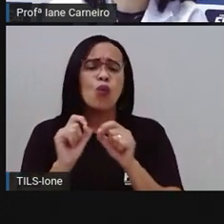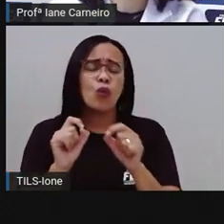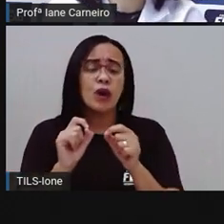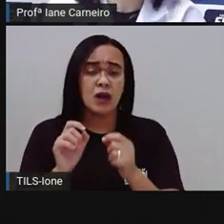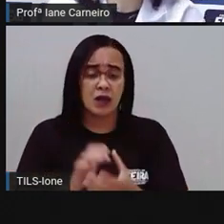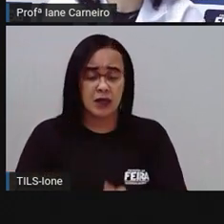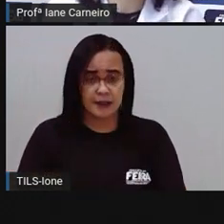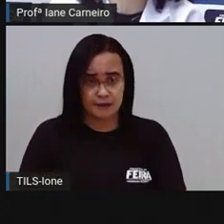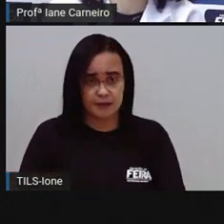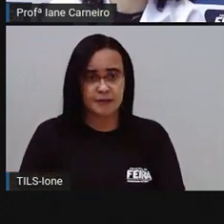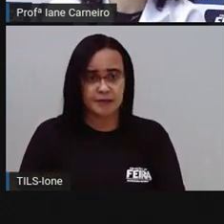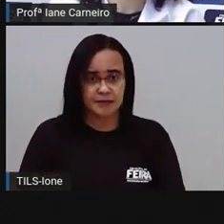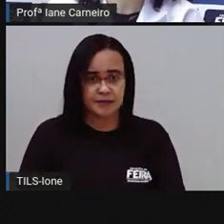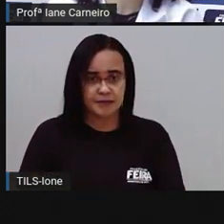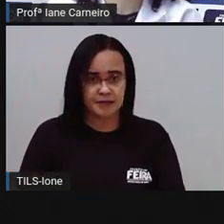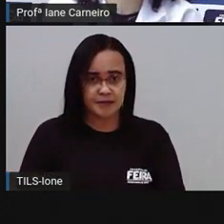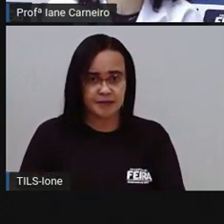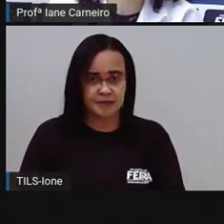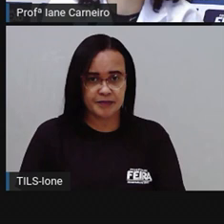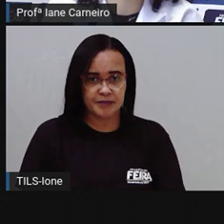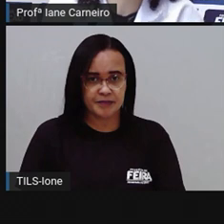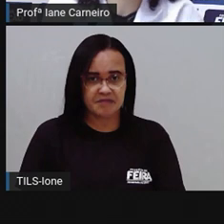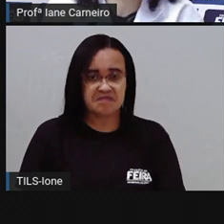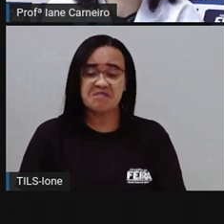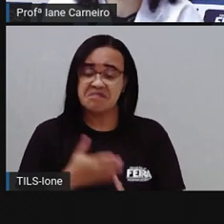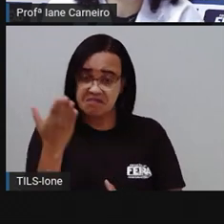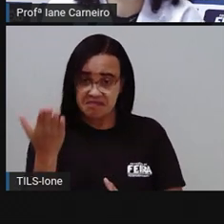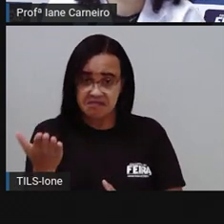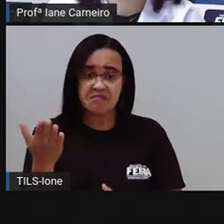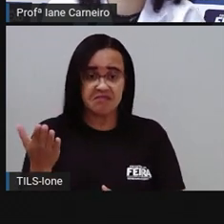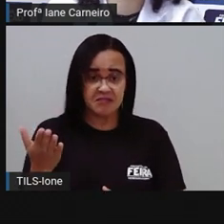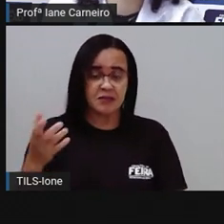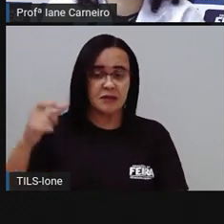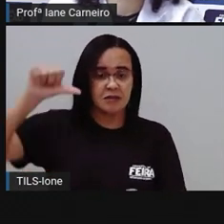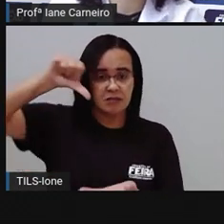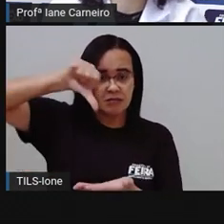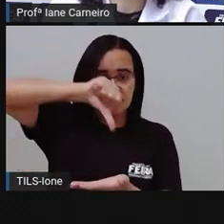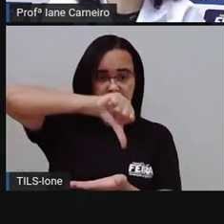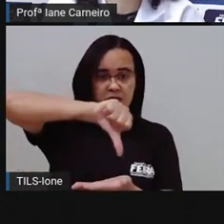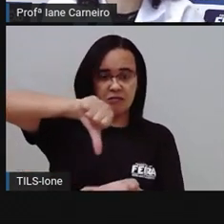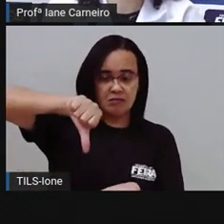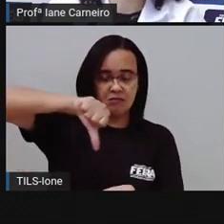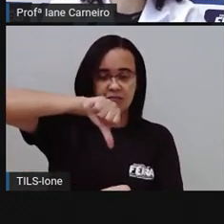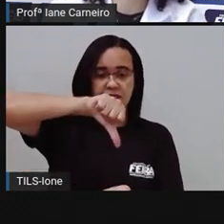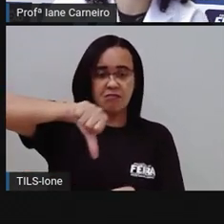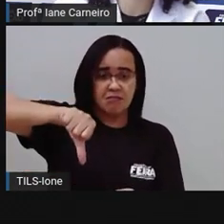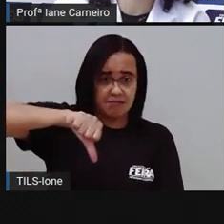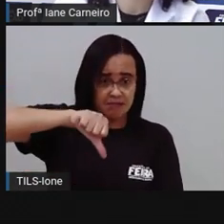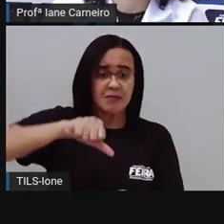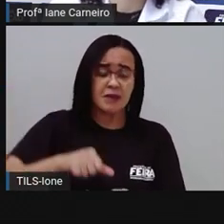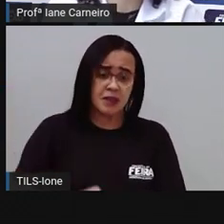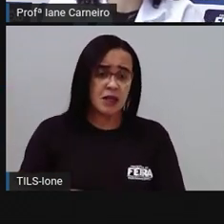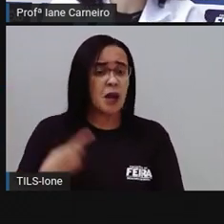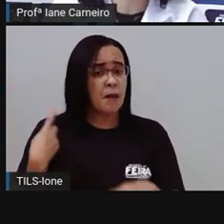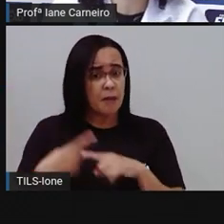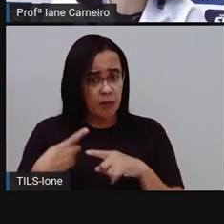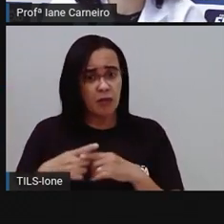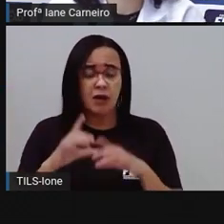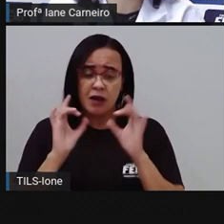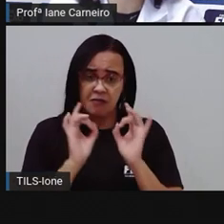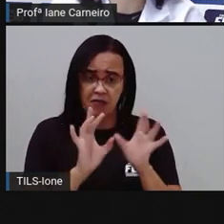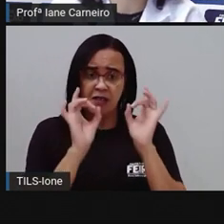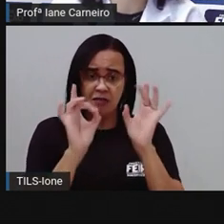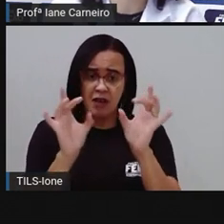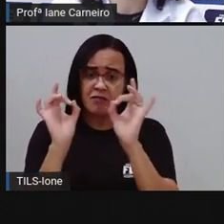daqui a pouco. Todos eles, eles são líquidos, né? Eles são medidos, são vendidos em litros.